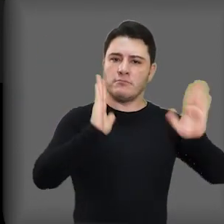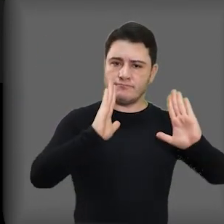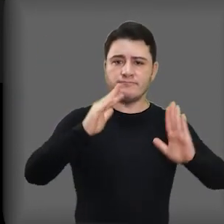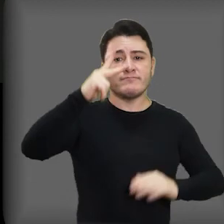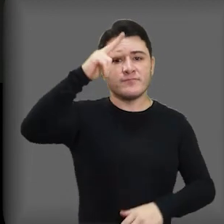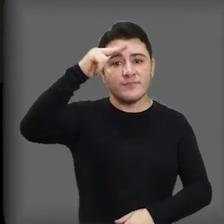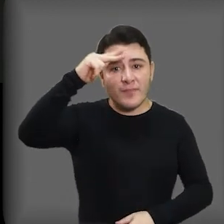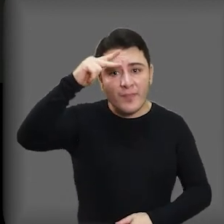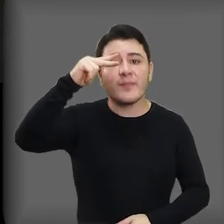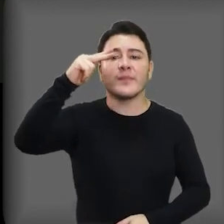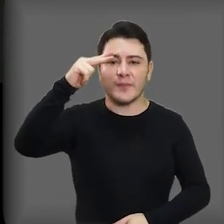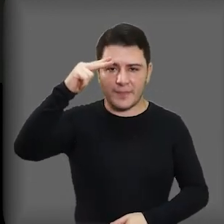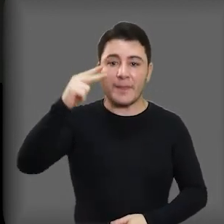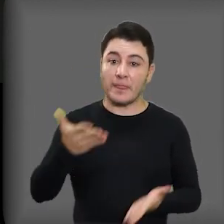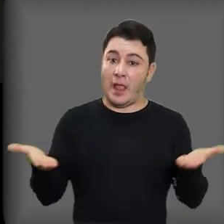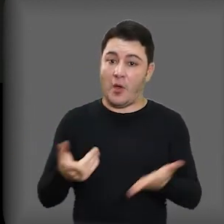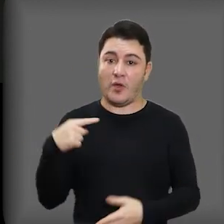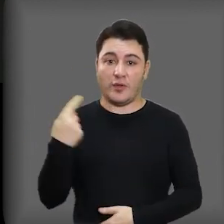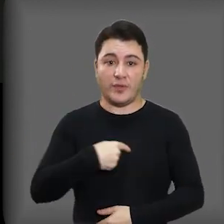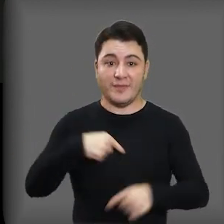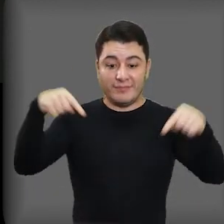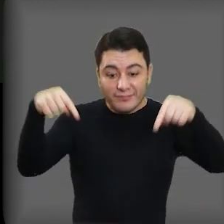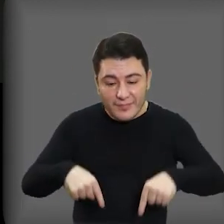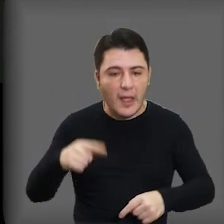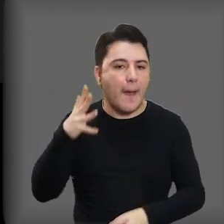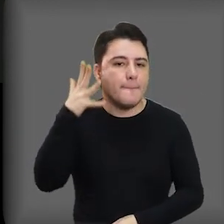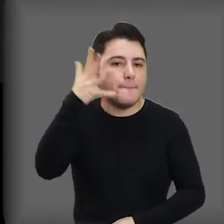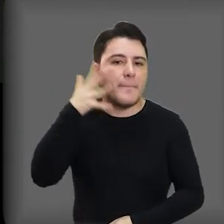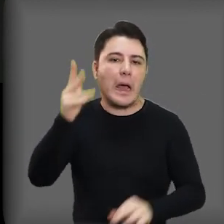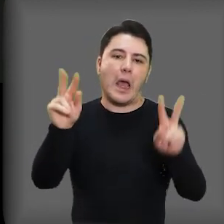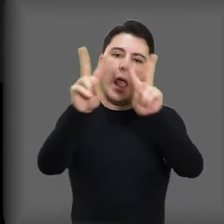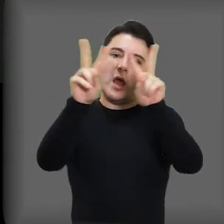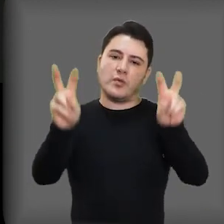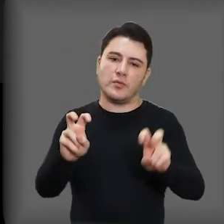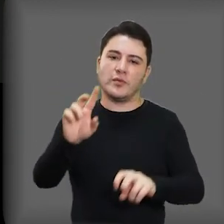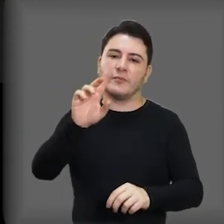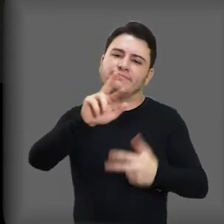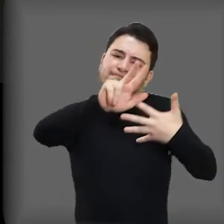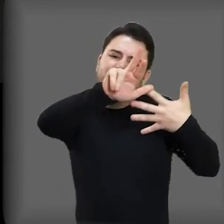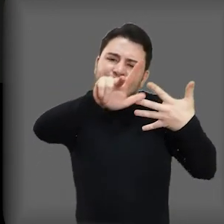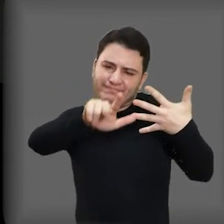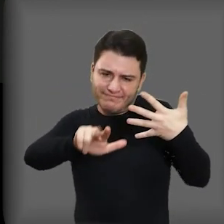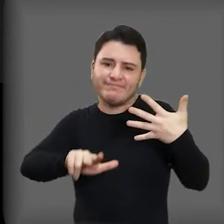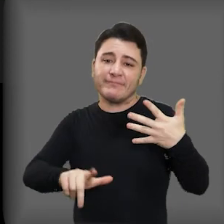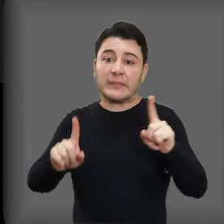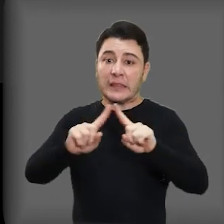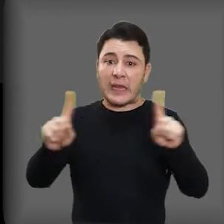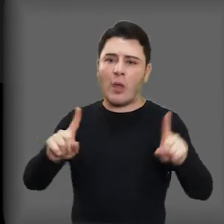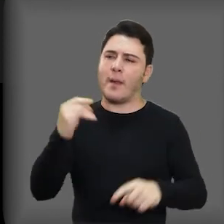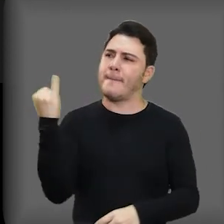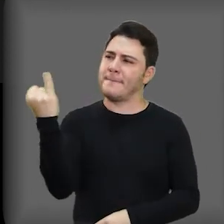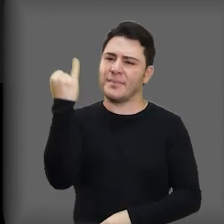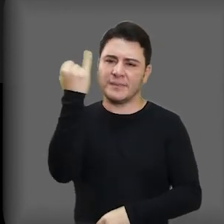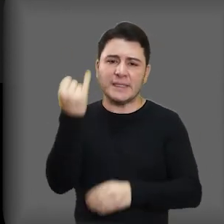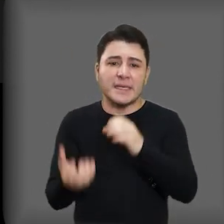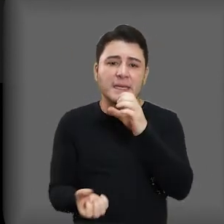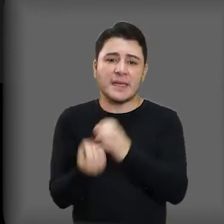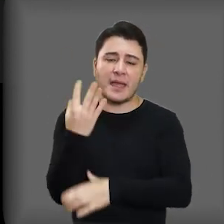histórico e edificado, a gente trazer todos esses questionamentos